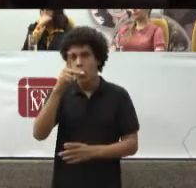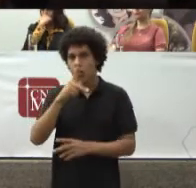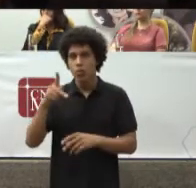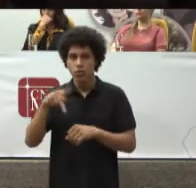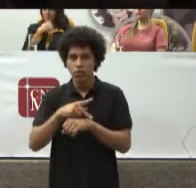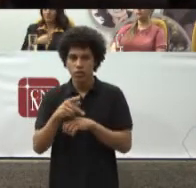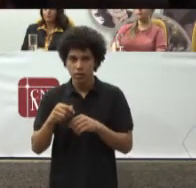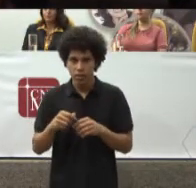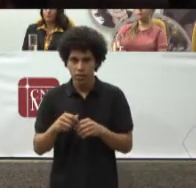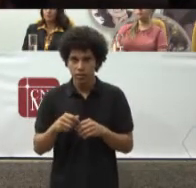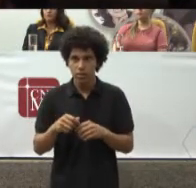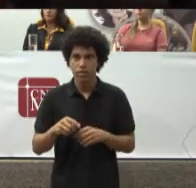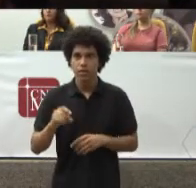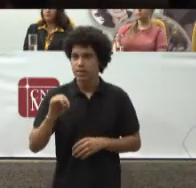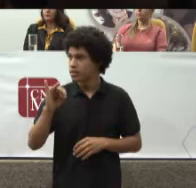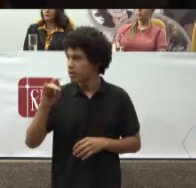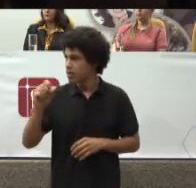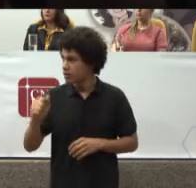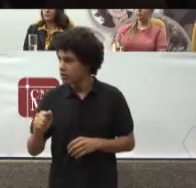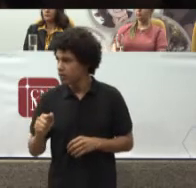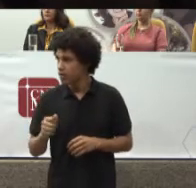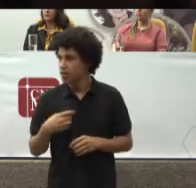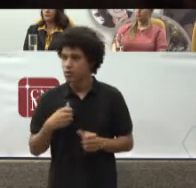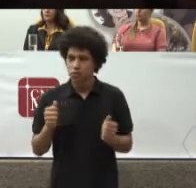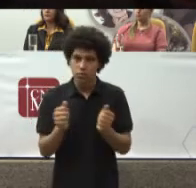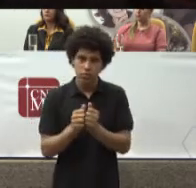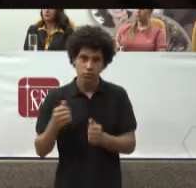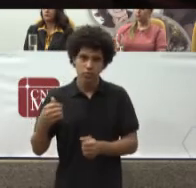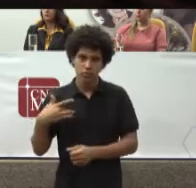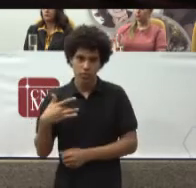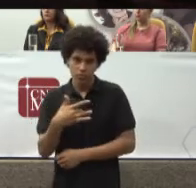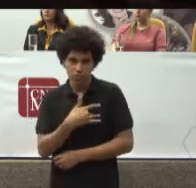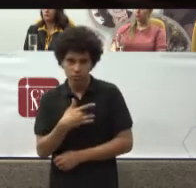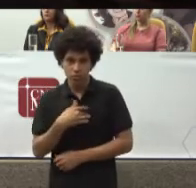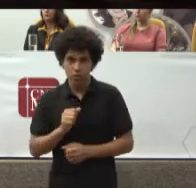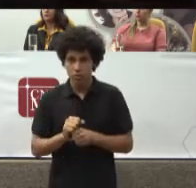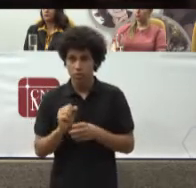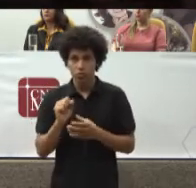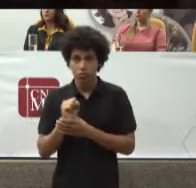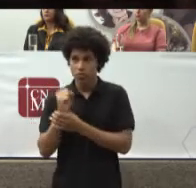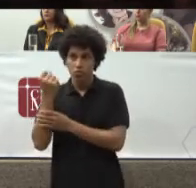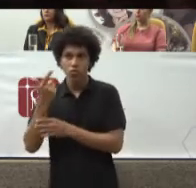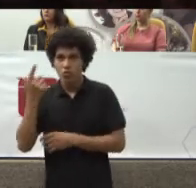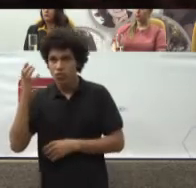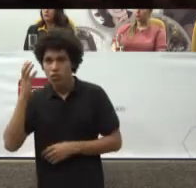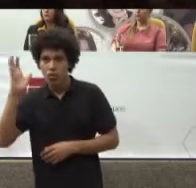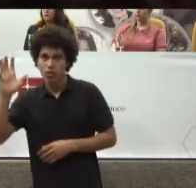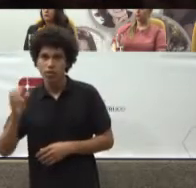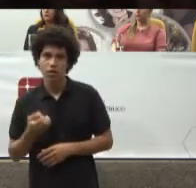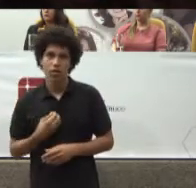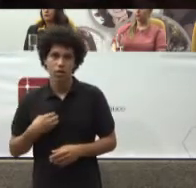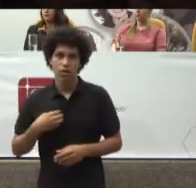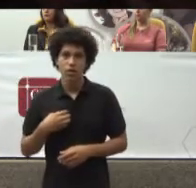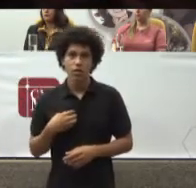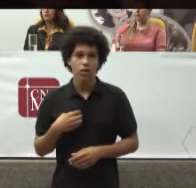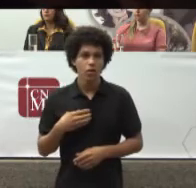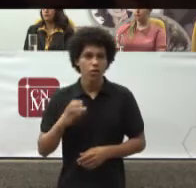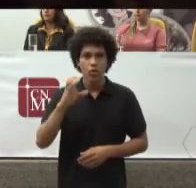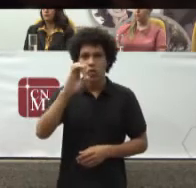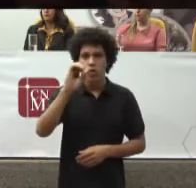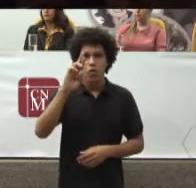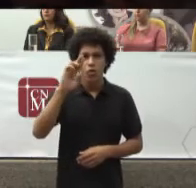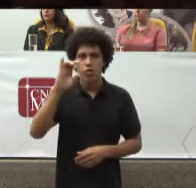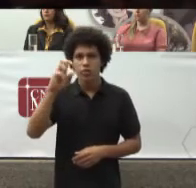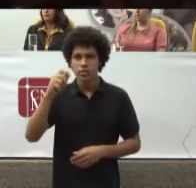cidadania Promotorias De saúde De combate A corrupção Para tratar